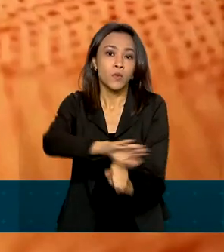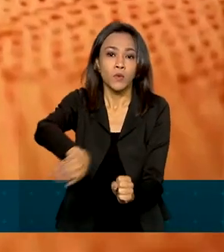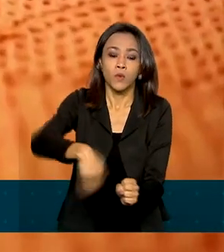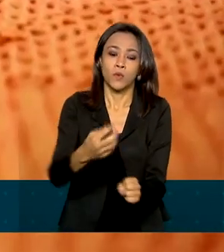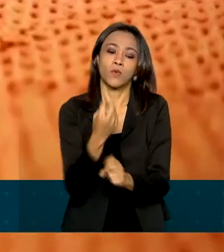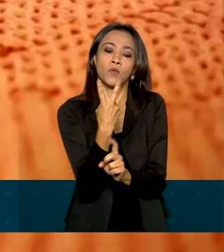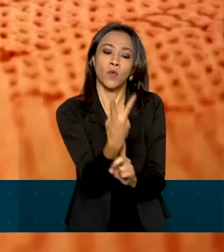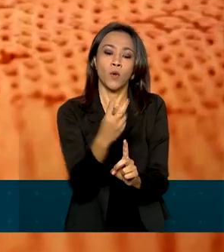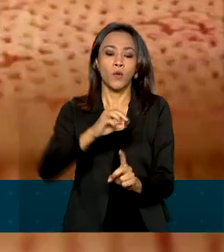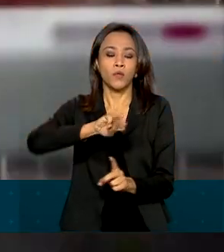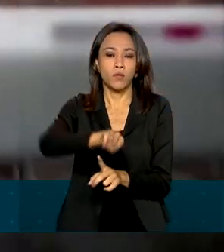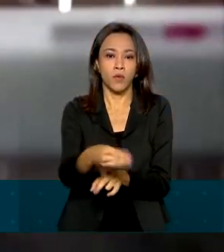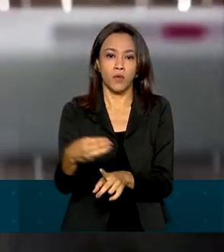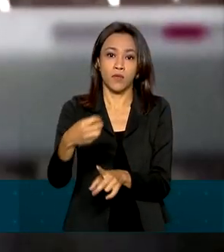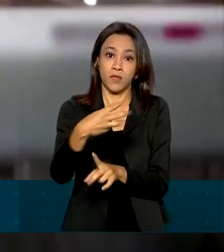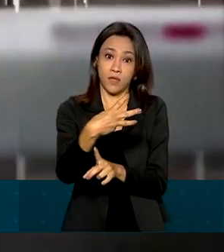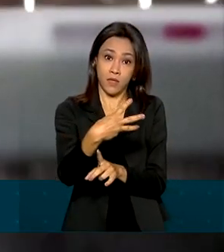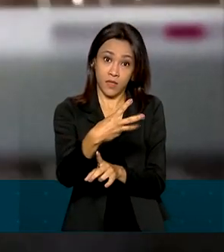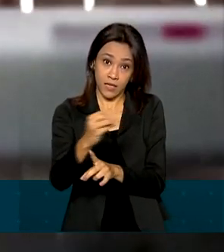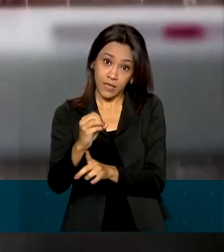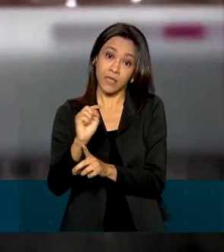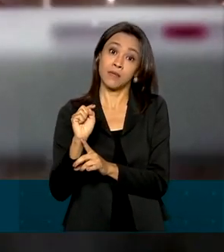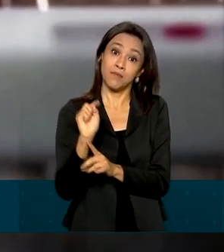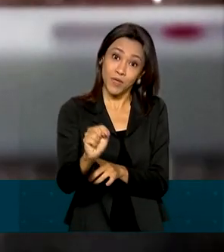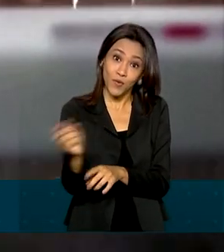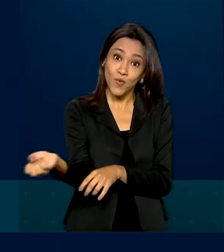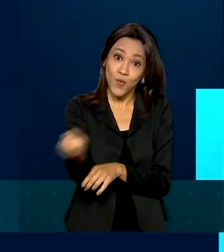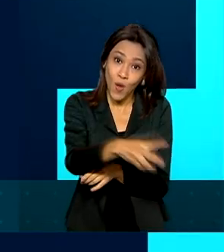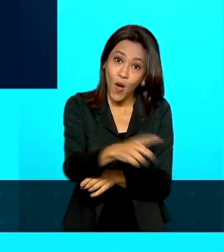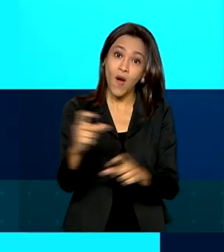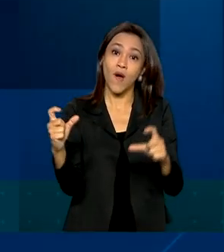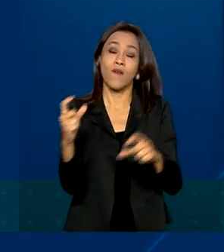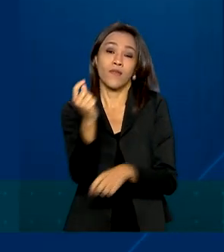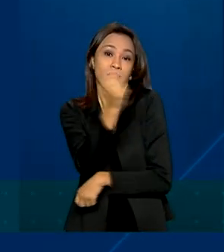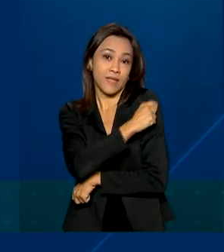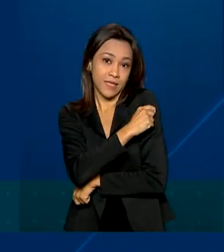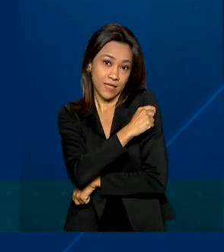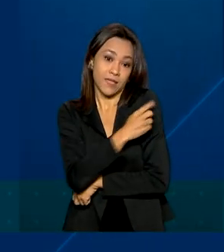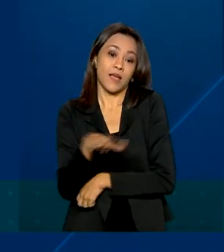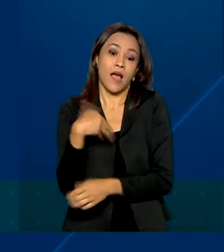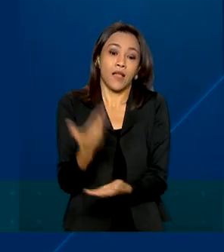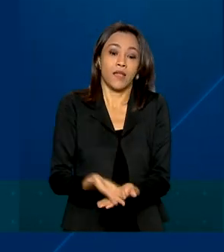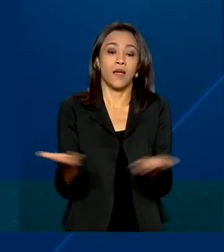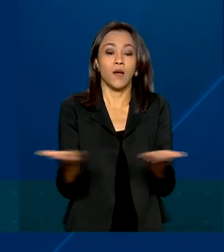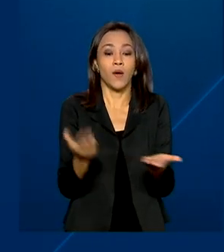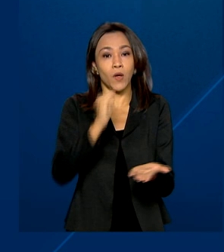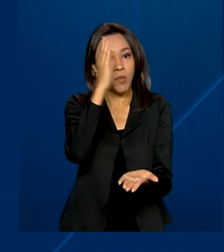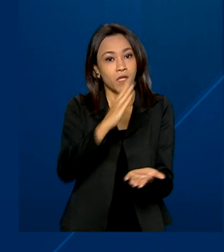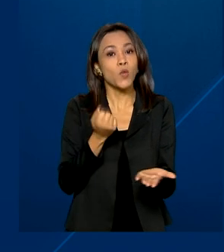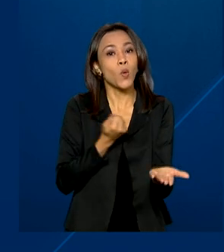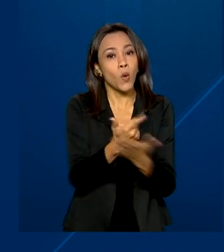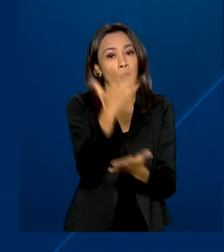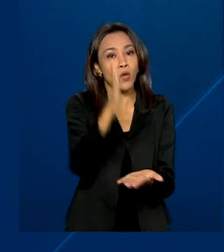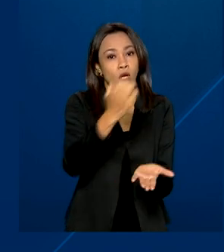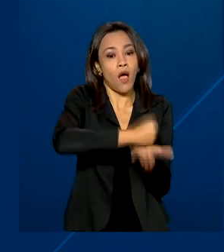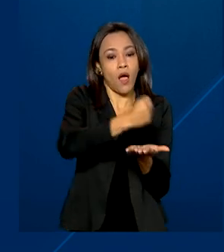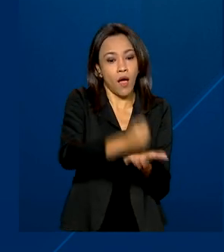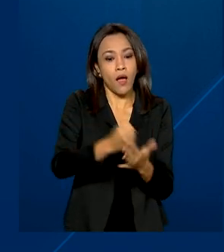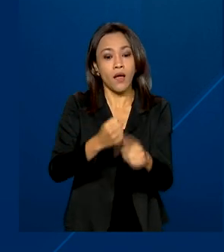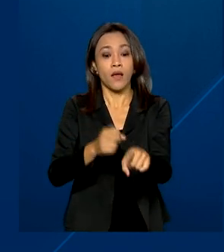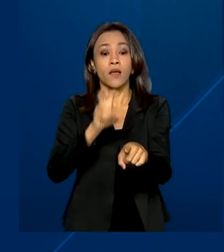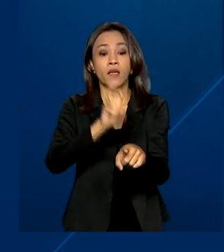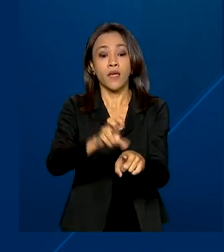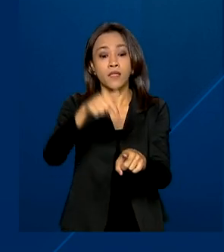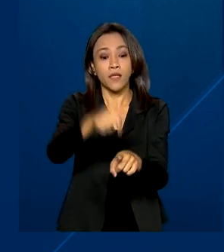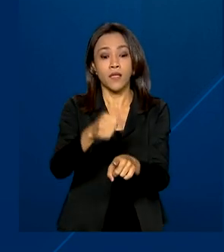milhões e 300 mil novas doses do imunizante. Até agora, o país contratou 572 milhões de